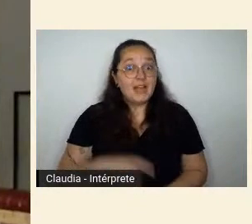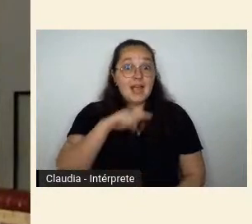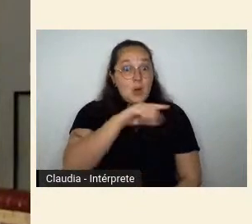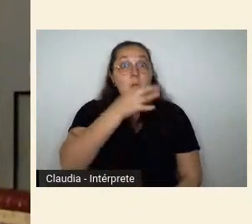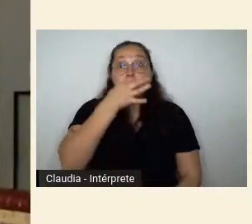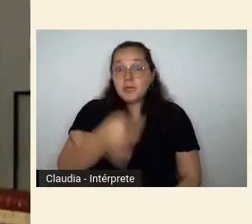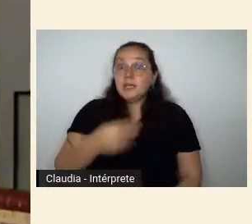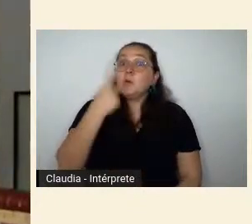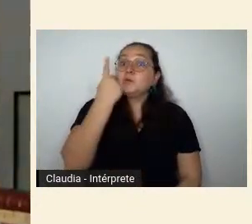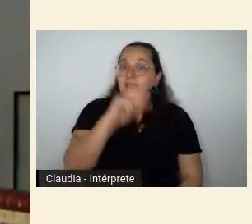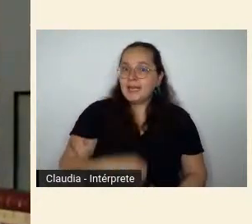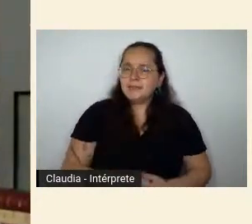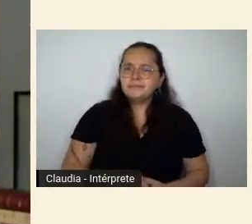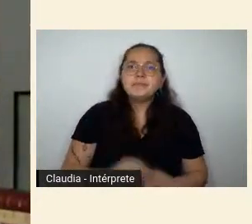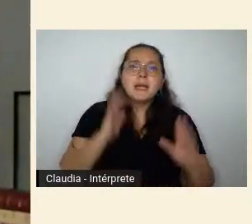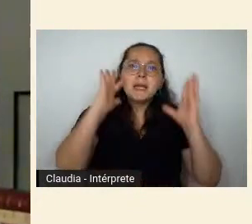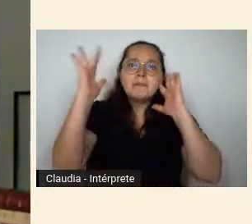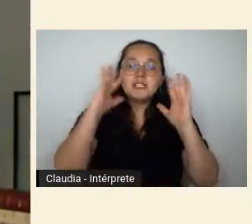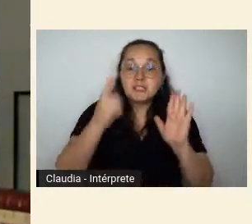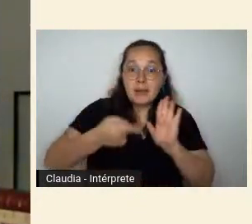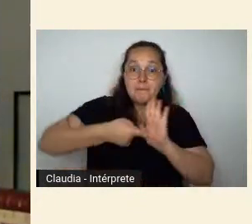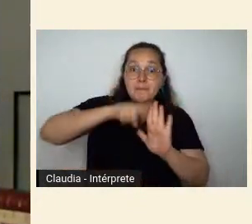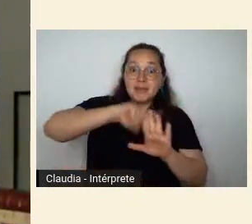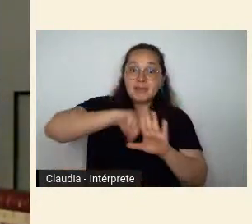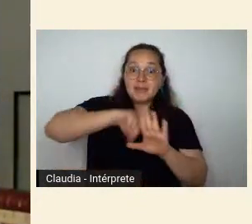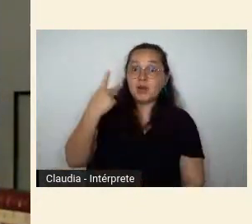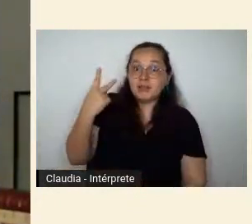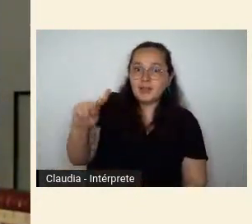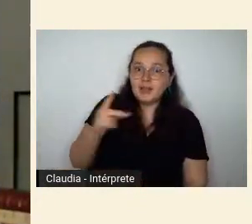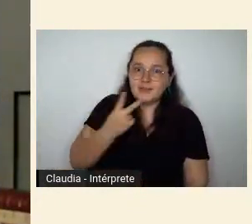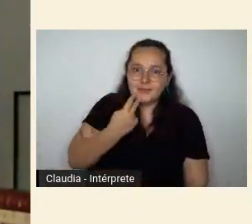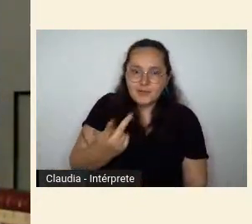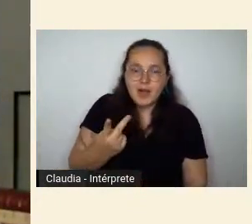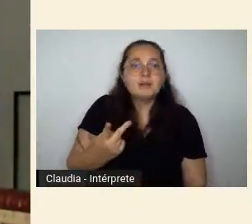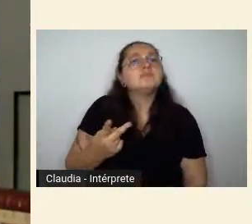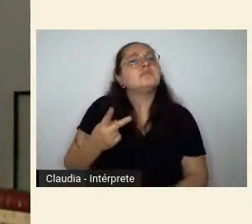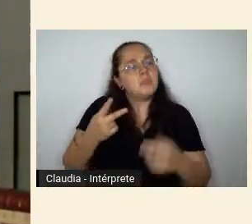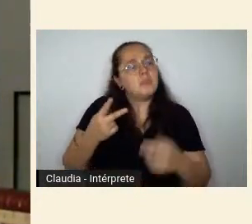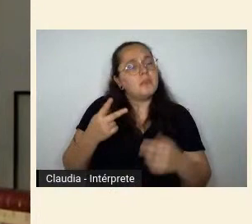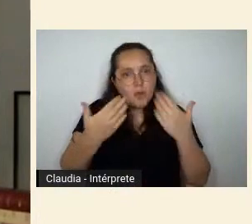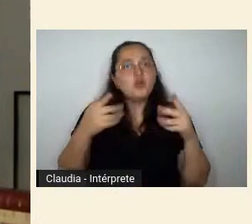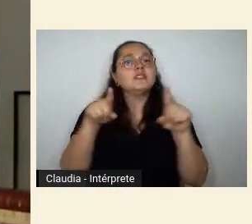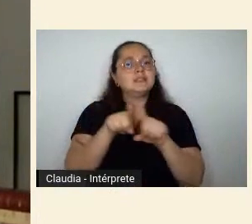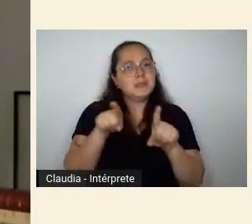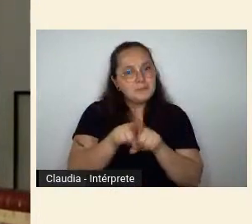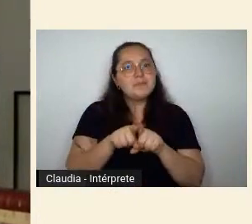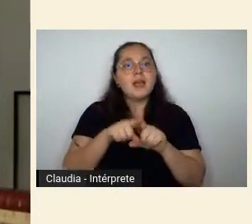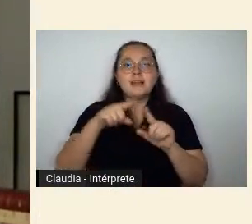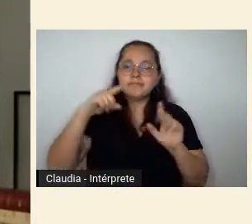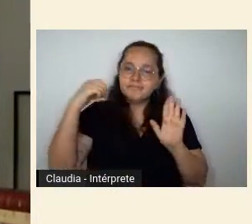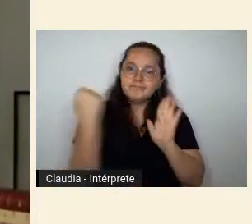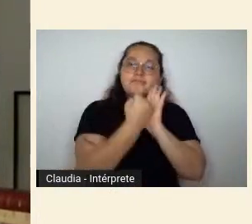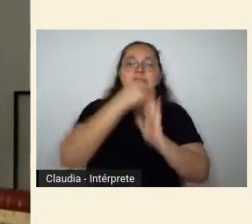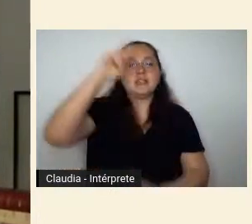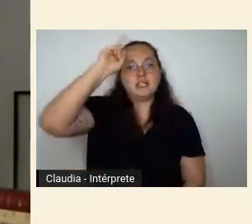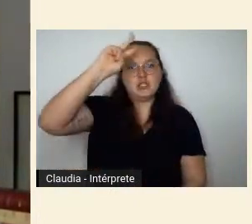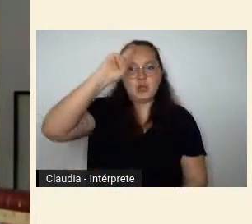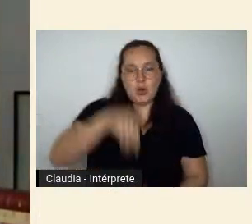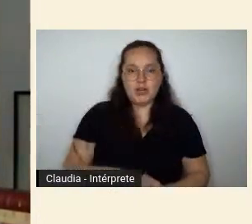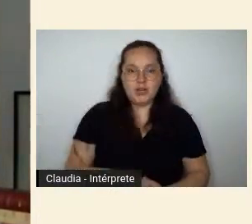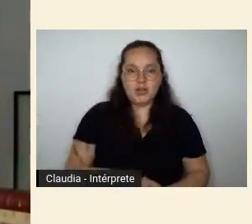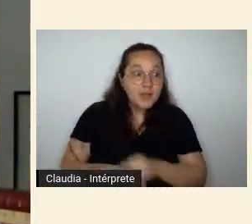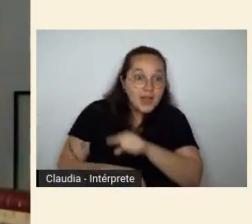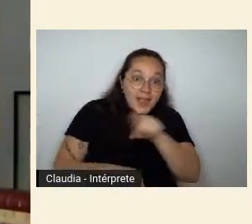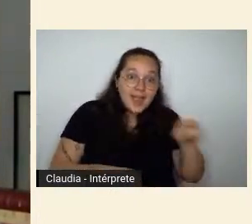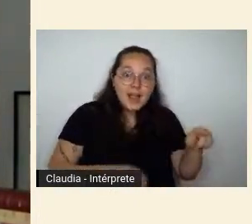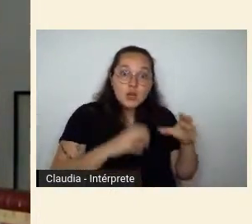salto sem vara também traz um travo histórico já que demonstra na opinião de Mário que certos intelectuais queriam afirmar-se no